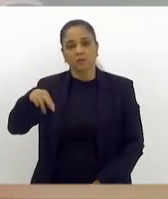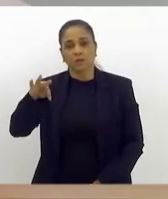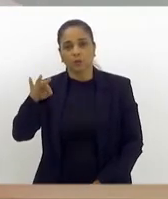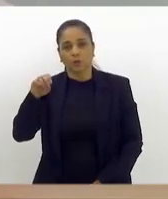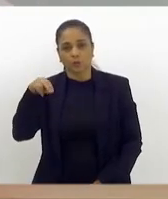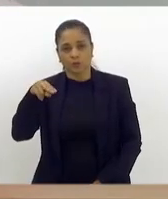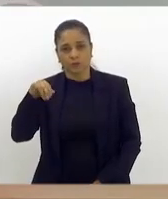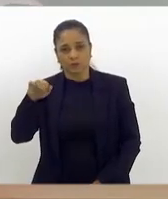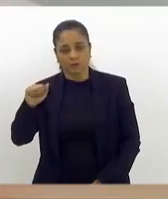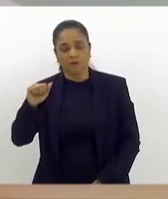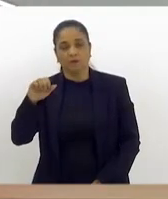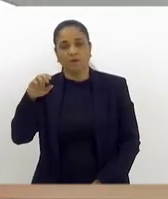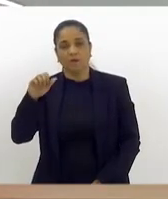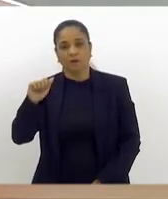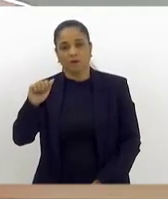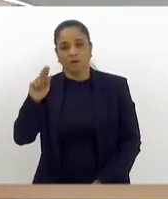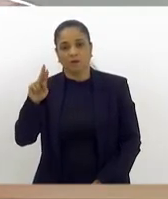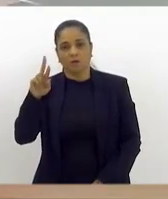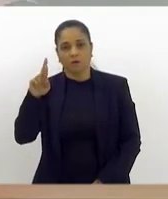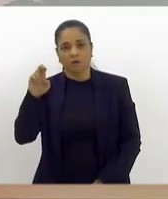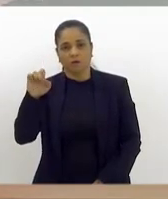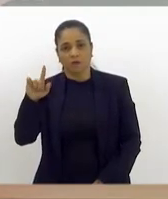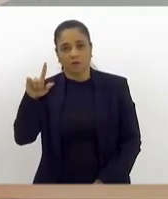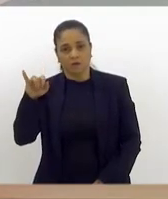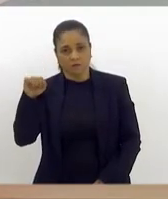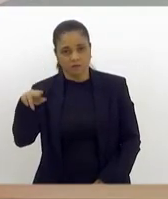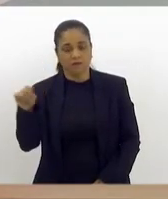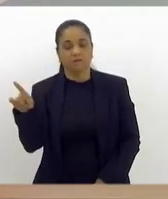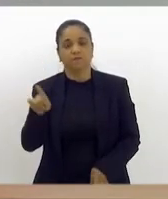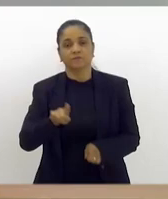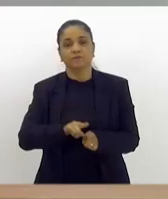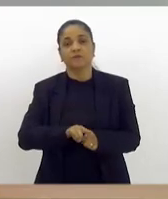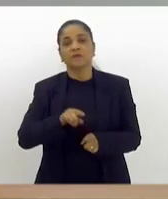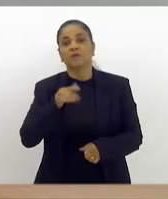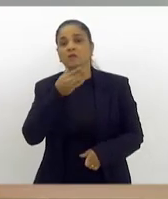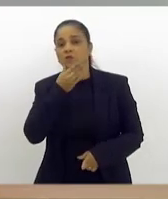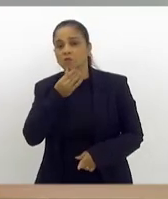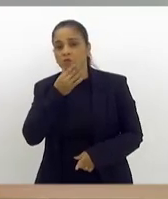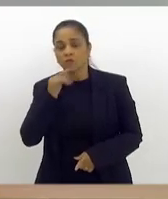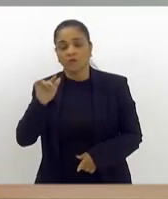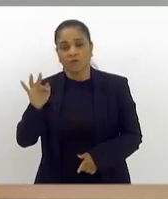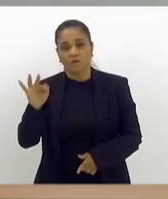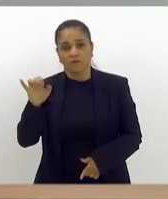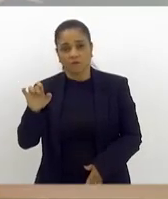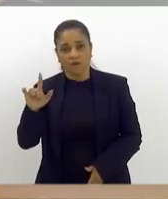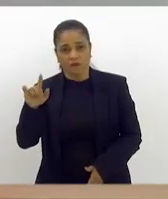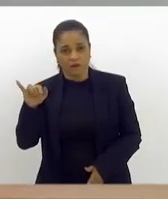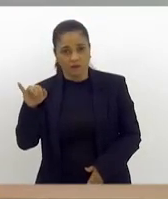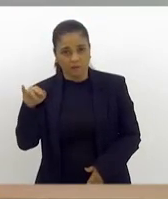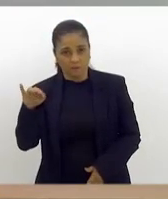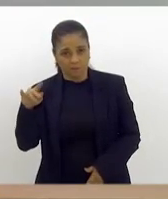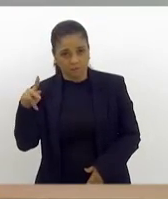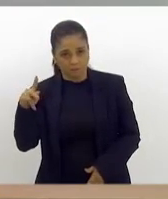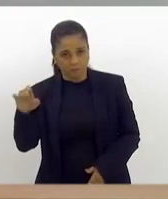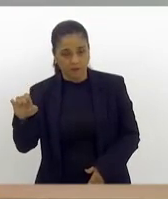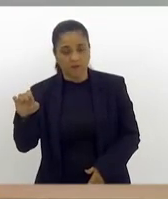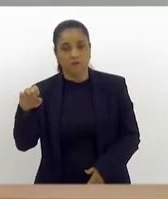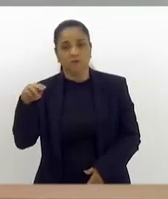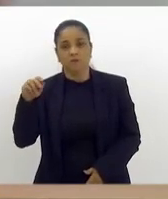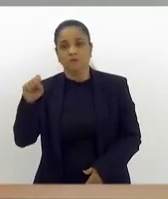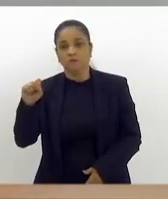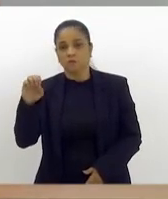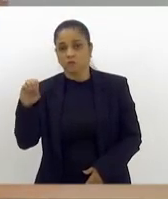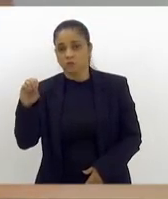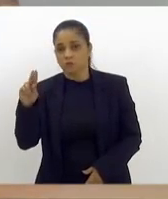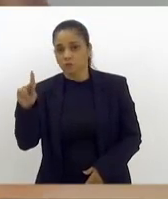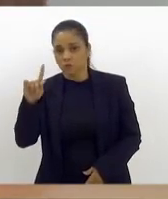Alencar e para o professor Felipe Souza Nilo Mendes. e eu convido para compor a